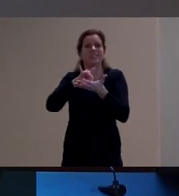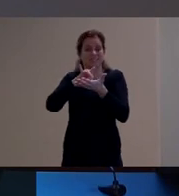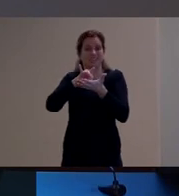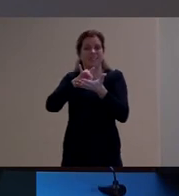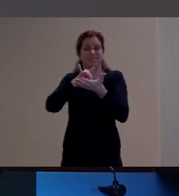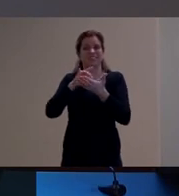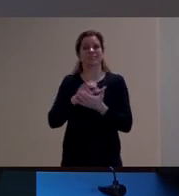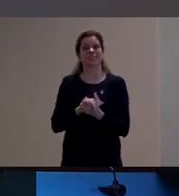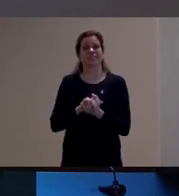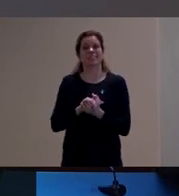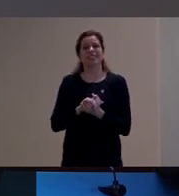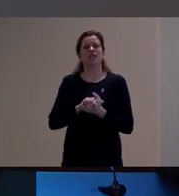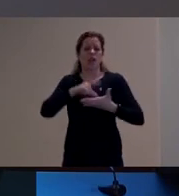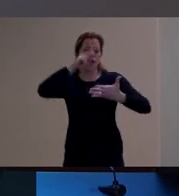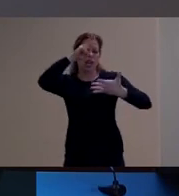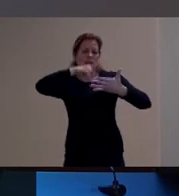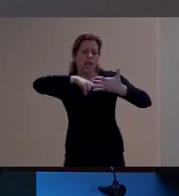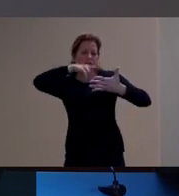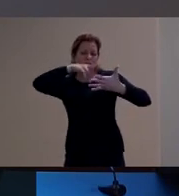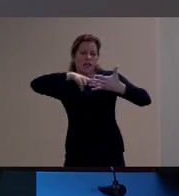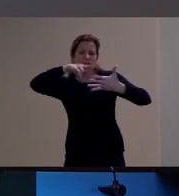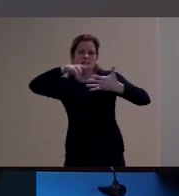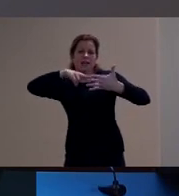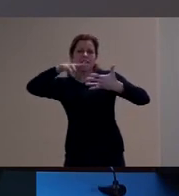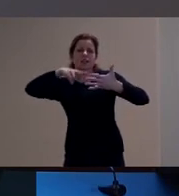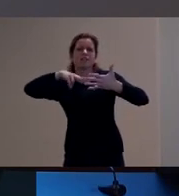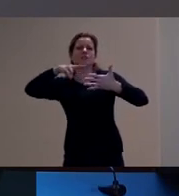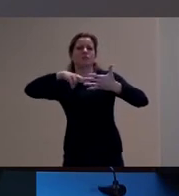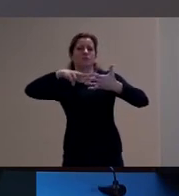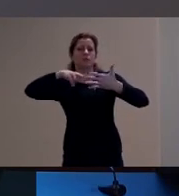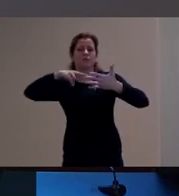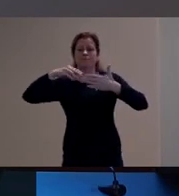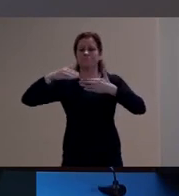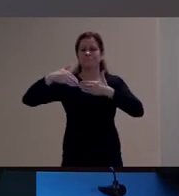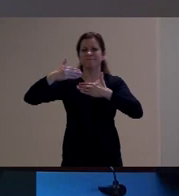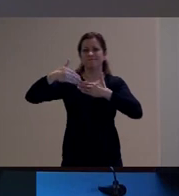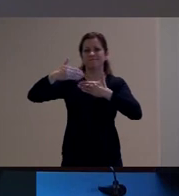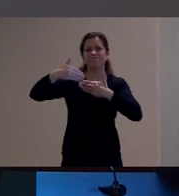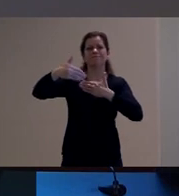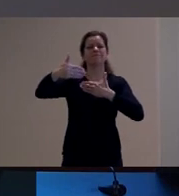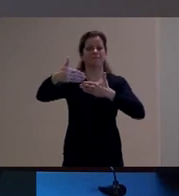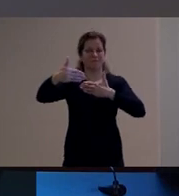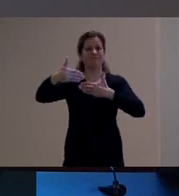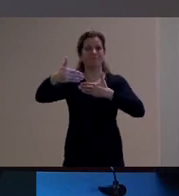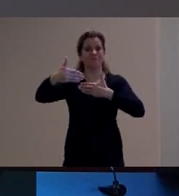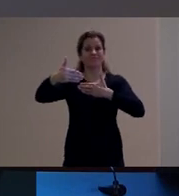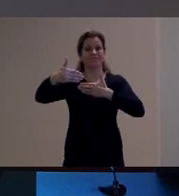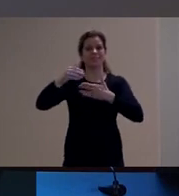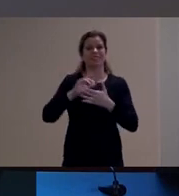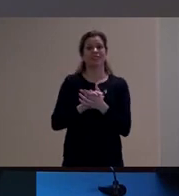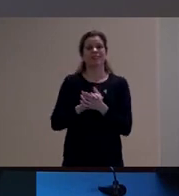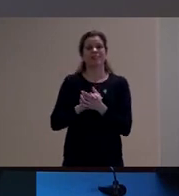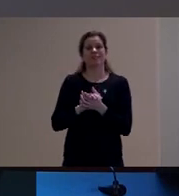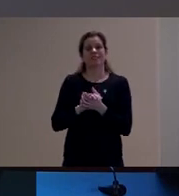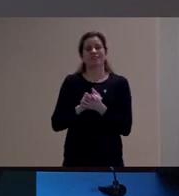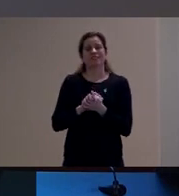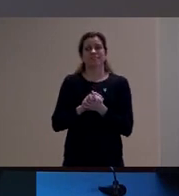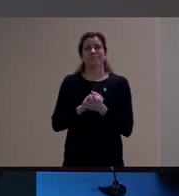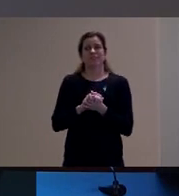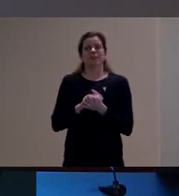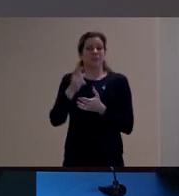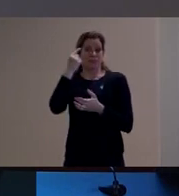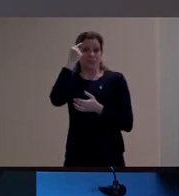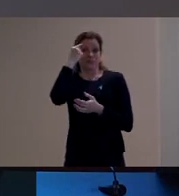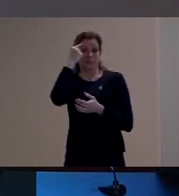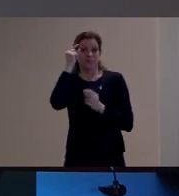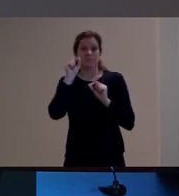ultrapassando um pouco a leitura marxista que, segundo a teoria crítica, se fixou um pouco mais no viés economicista, e